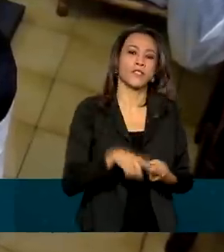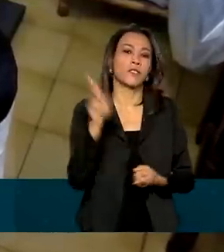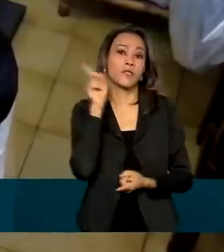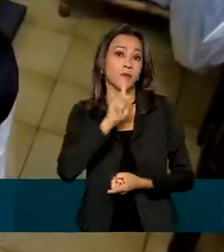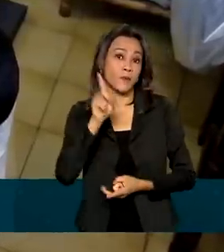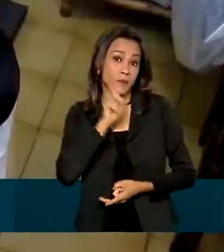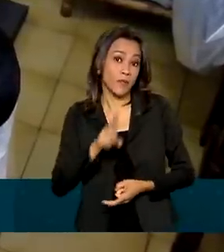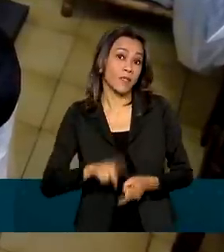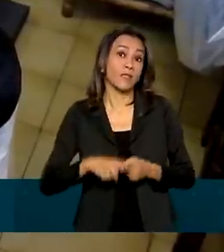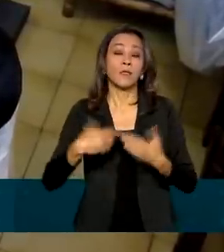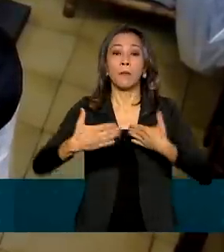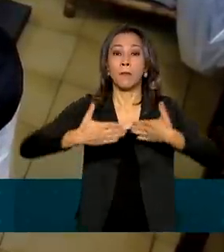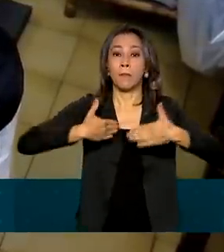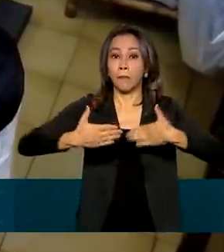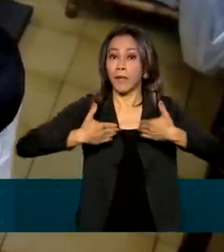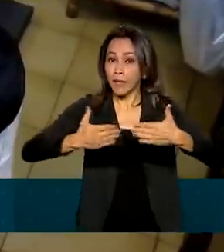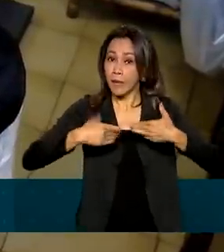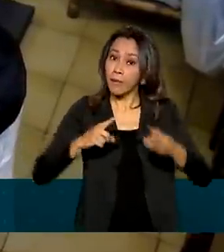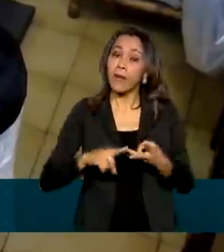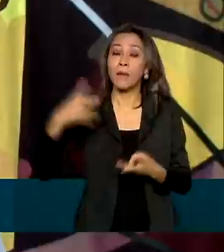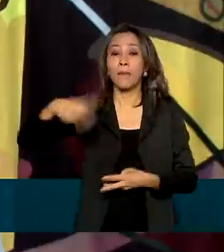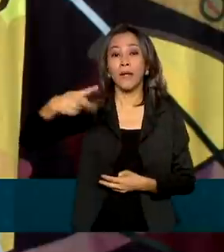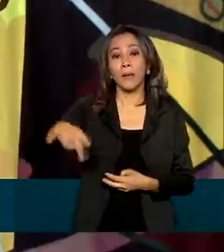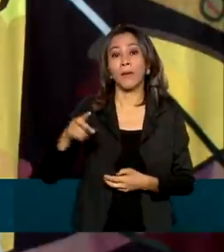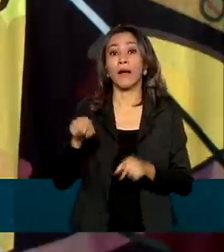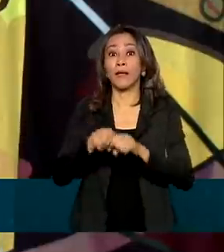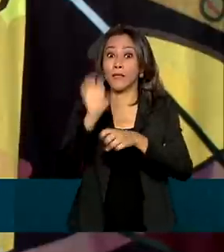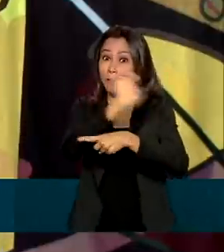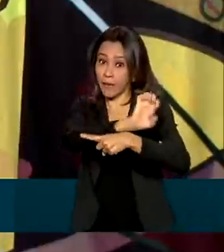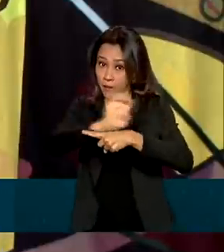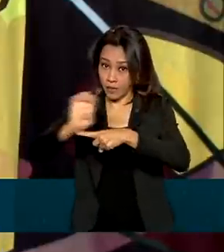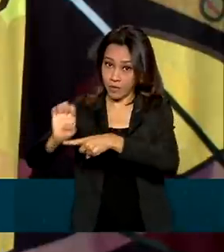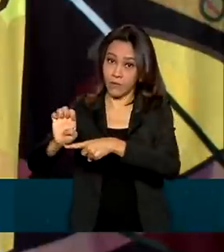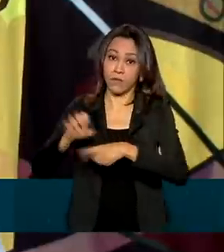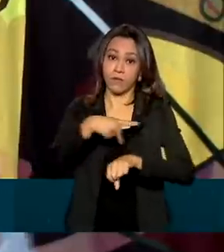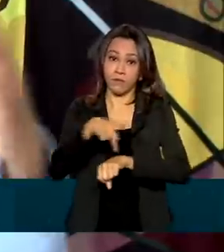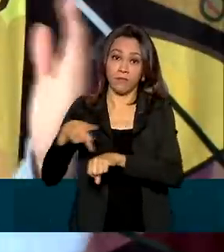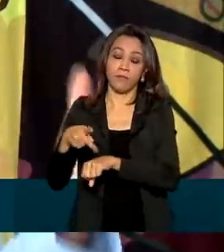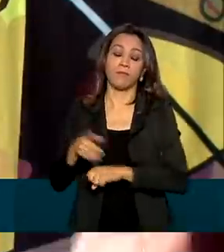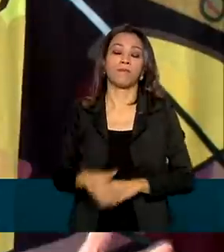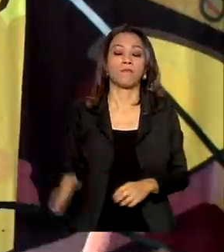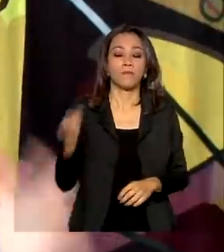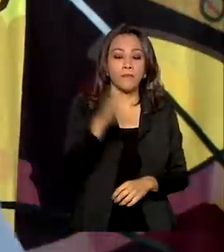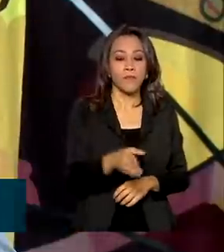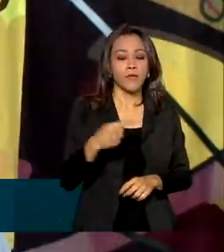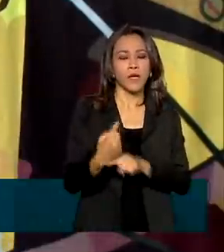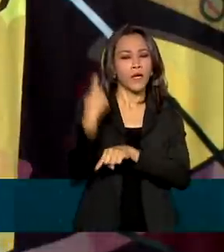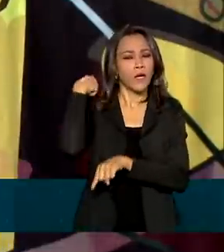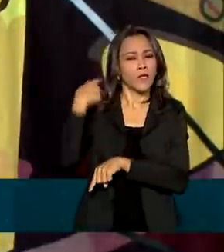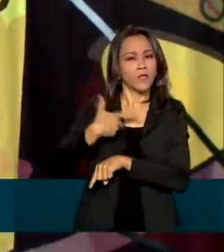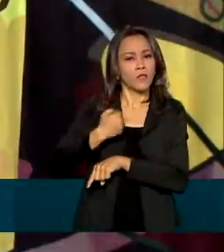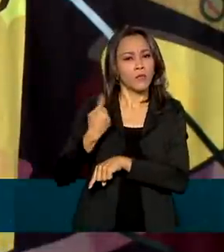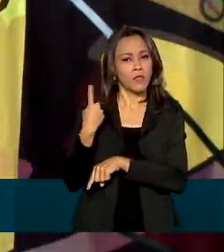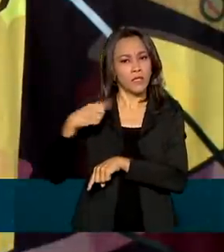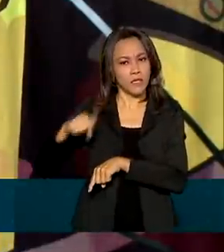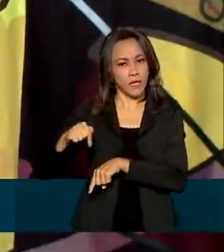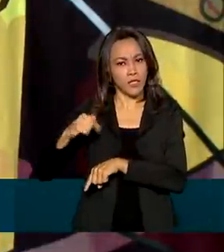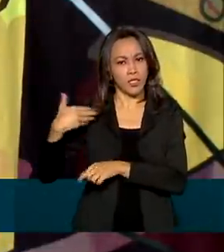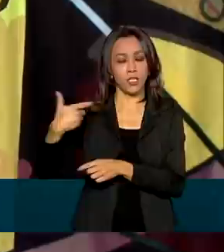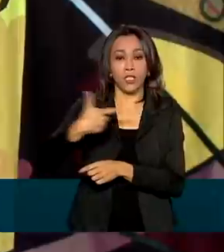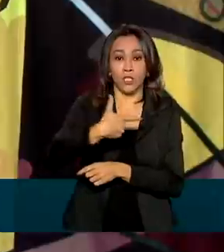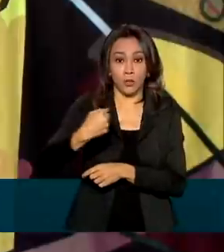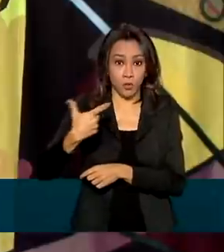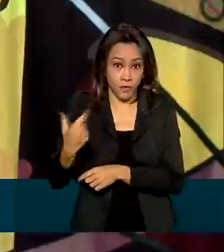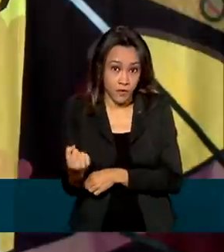Unidos, Panamá, Paraguai e Equador. Nas operações anteriores, entre 2017 e 2020, foram